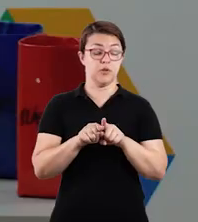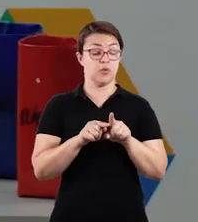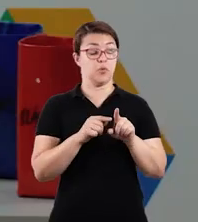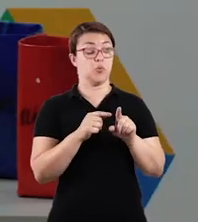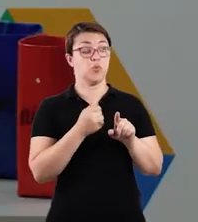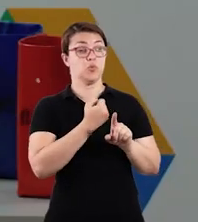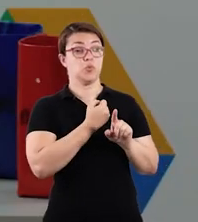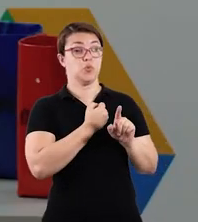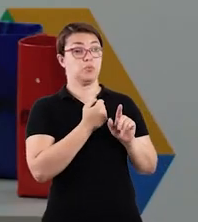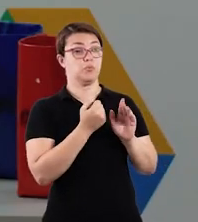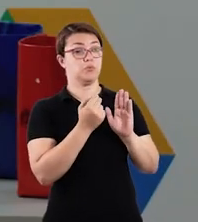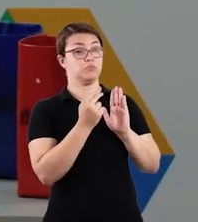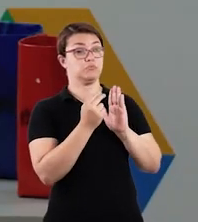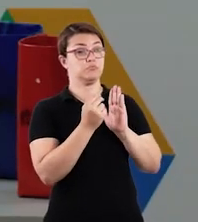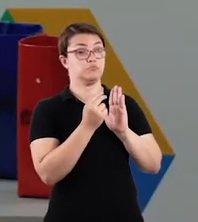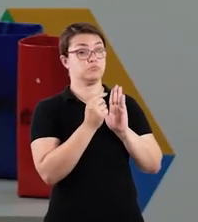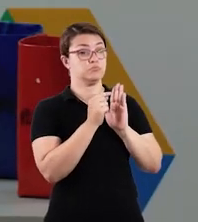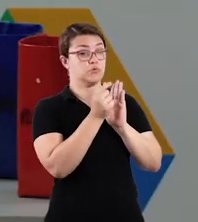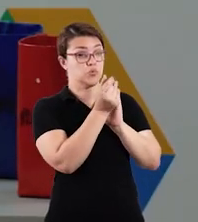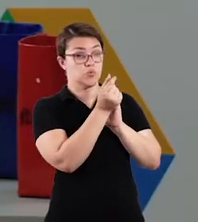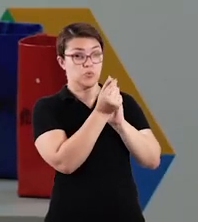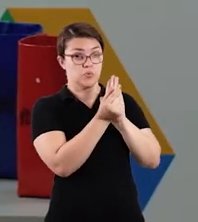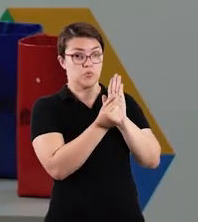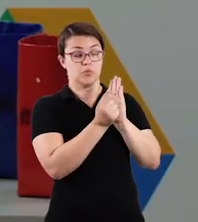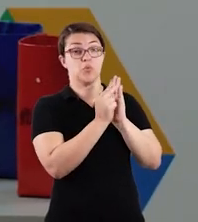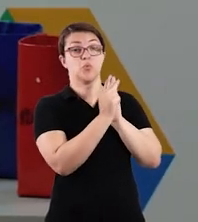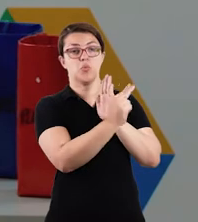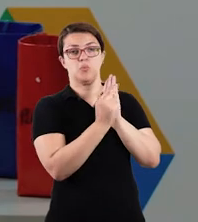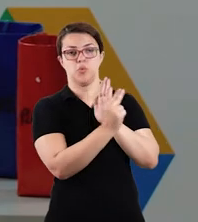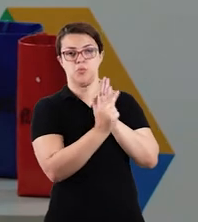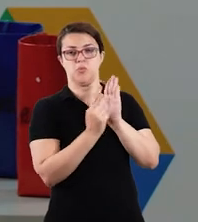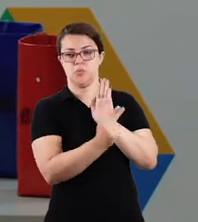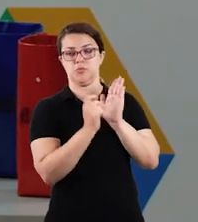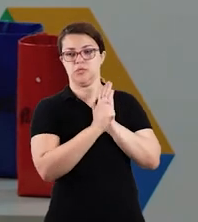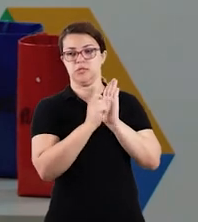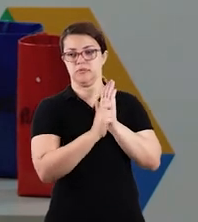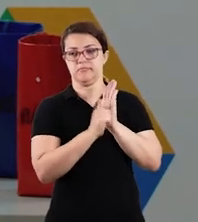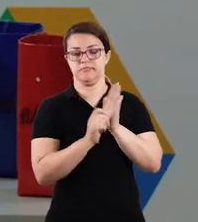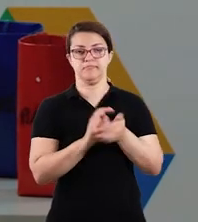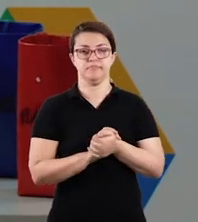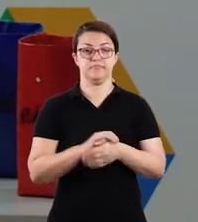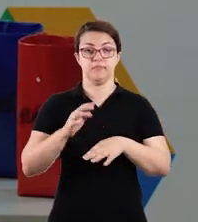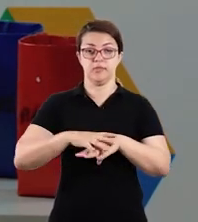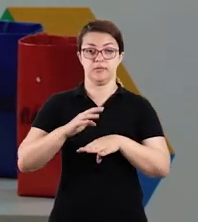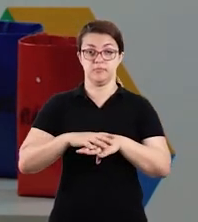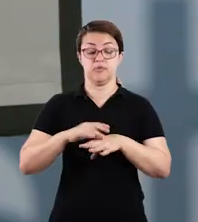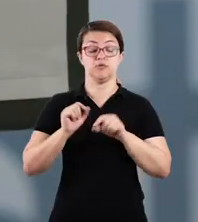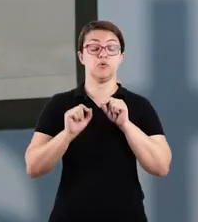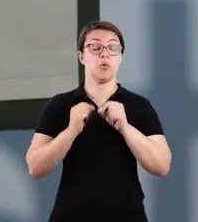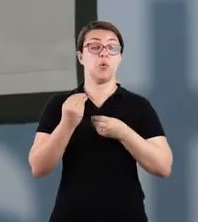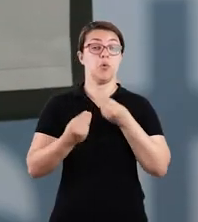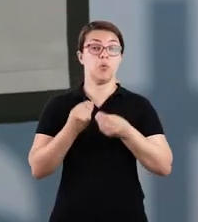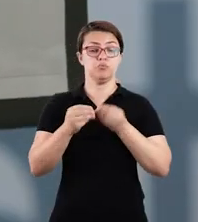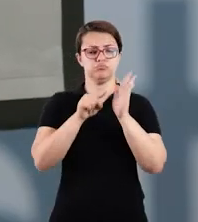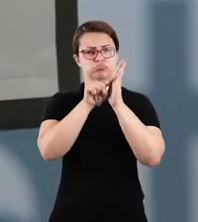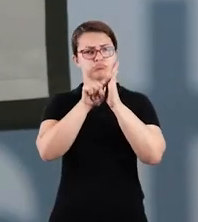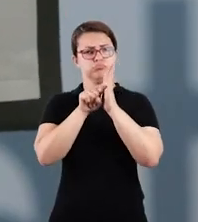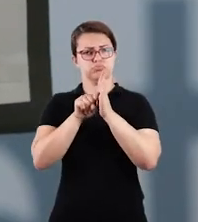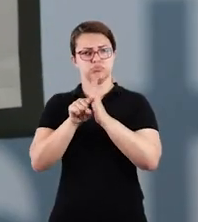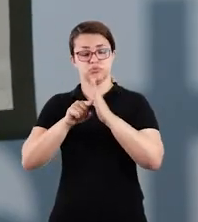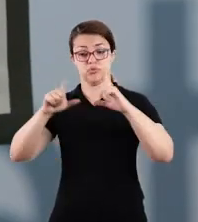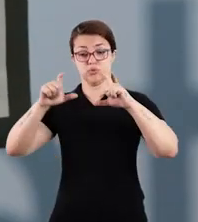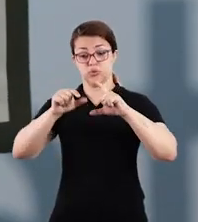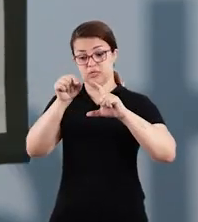por extenso. E a segunda atividade, ainda para o termo 2 em matemática, é a análise deste gráfico aqui,